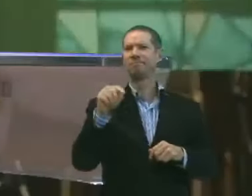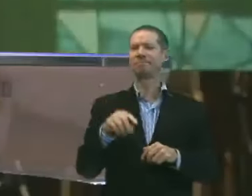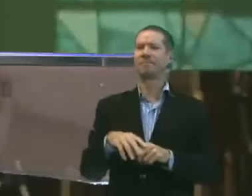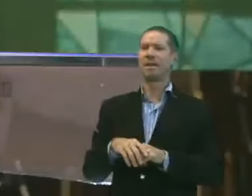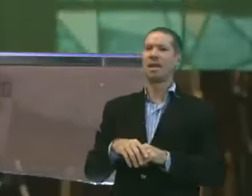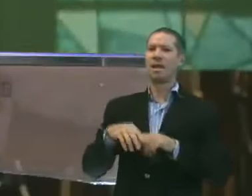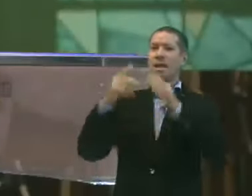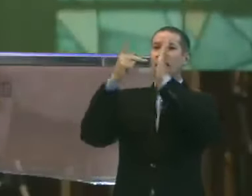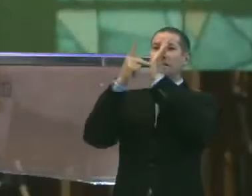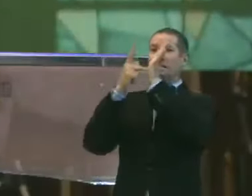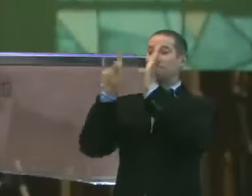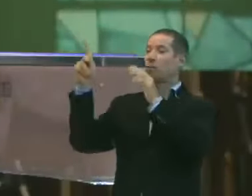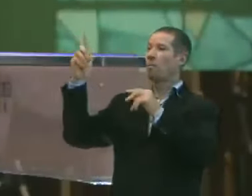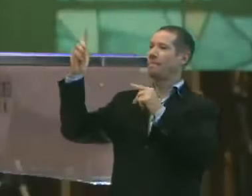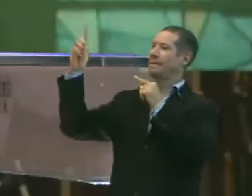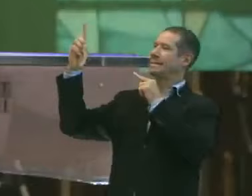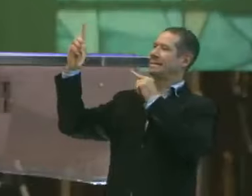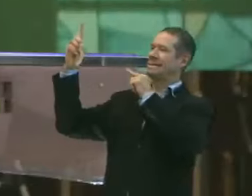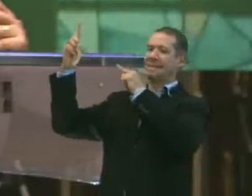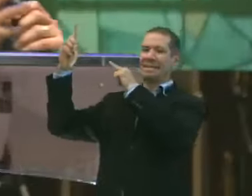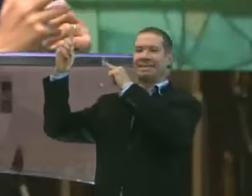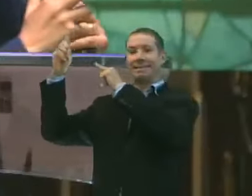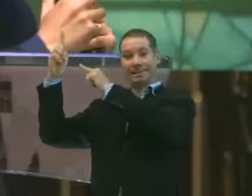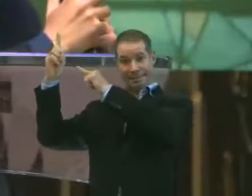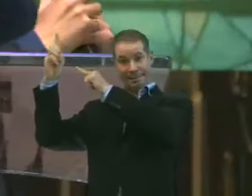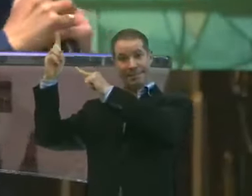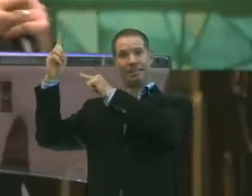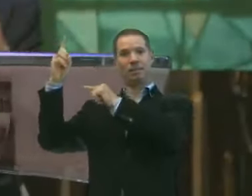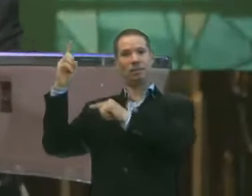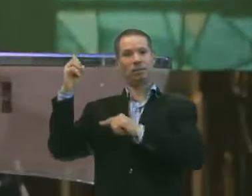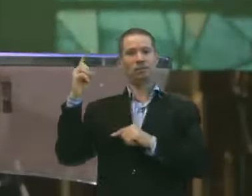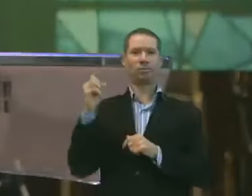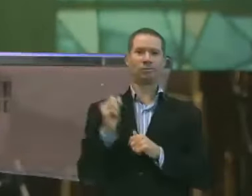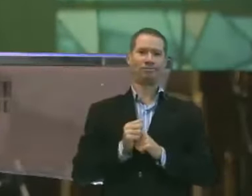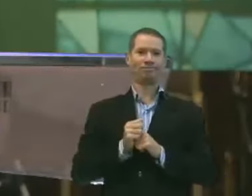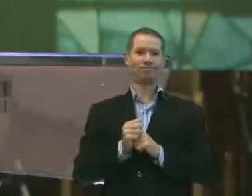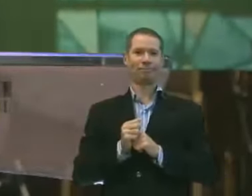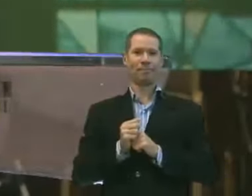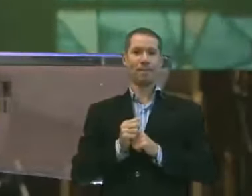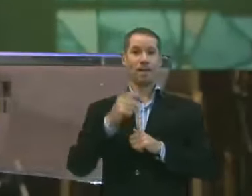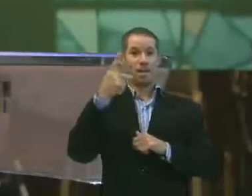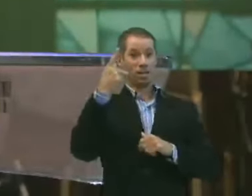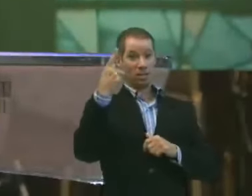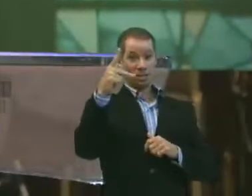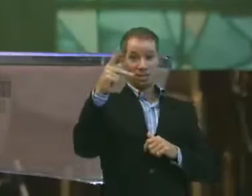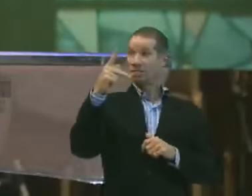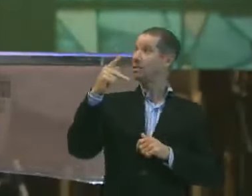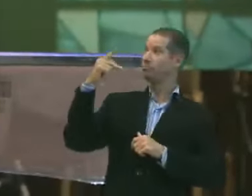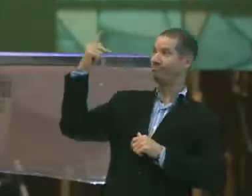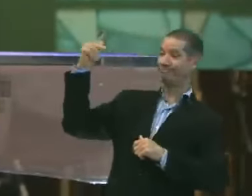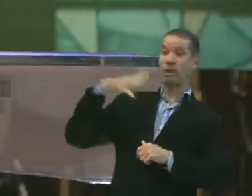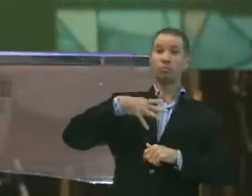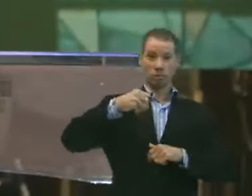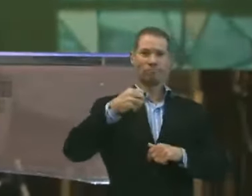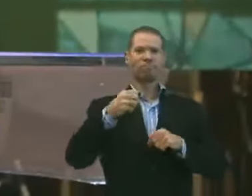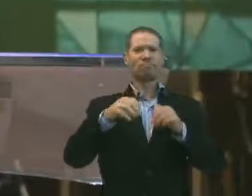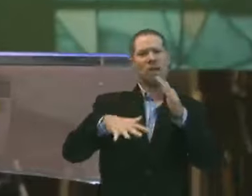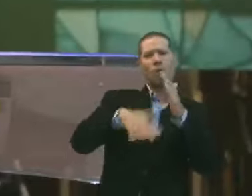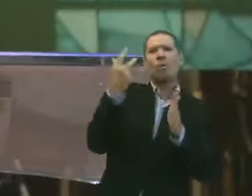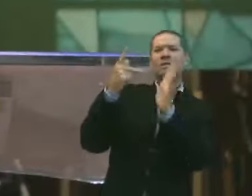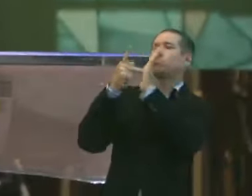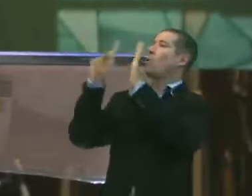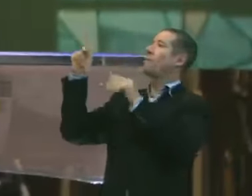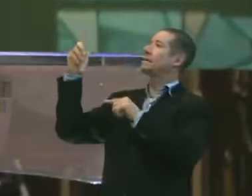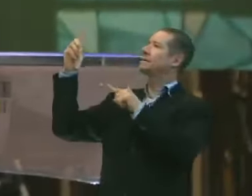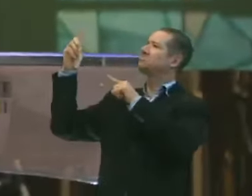As promessas de Deus são destinadas aos seus filhos. Mas quantas promessas de Deus